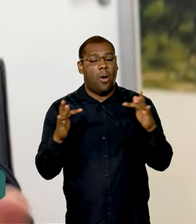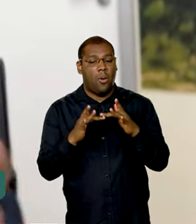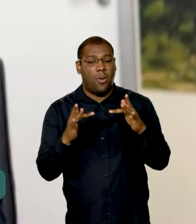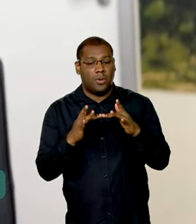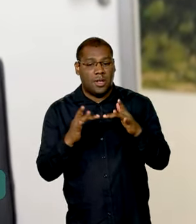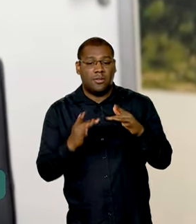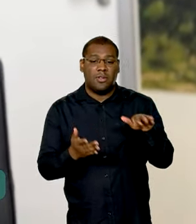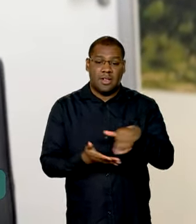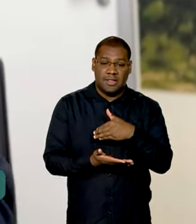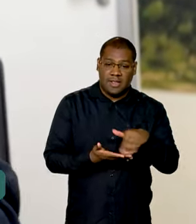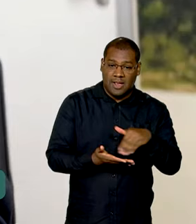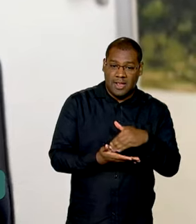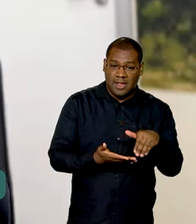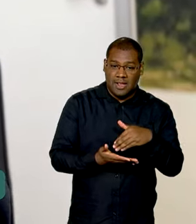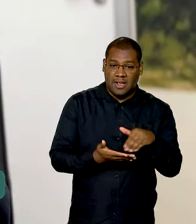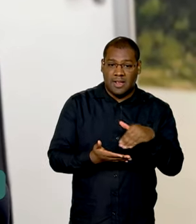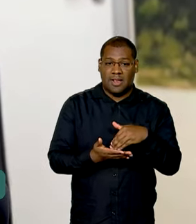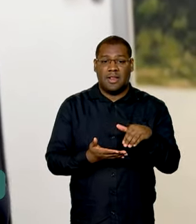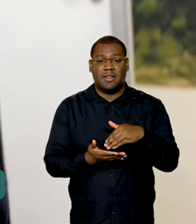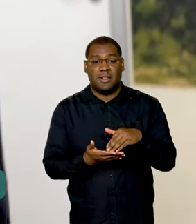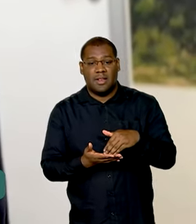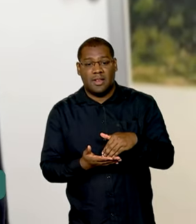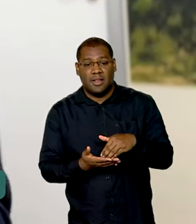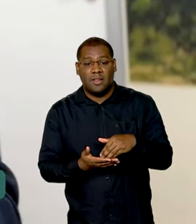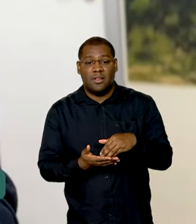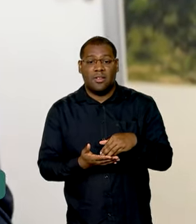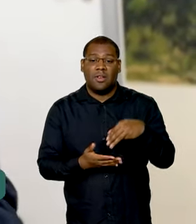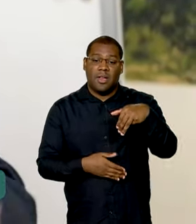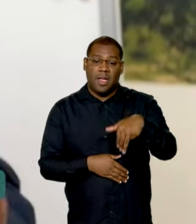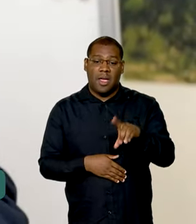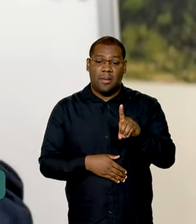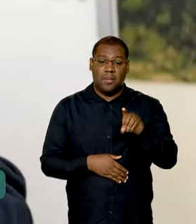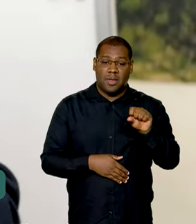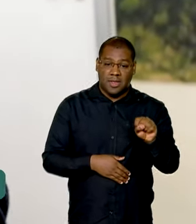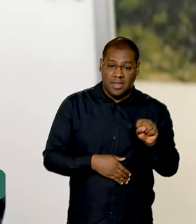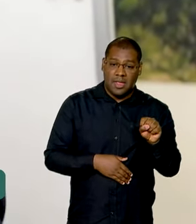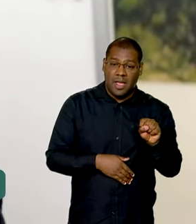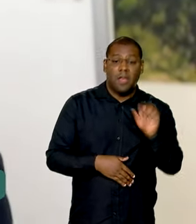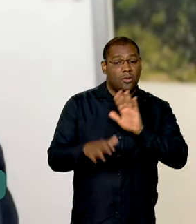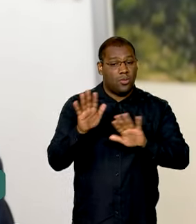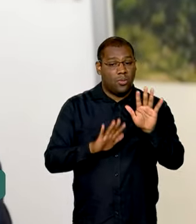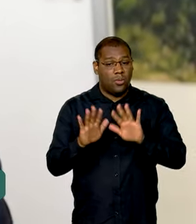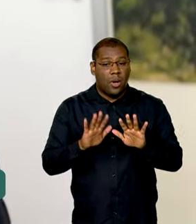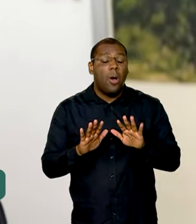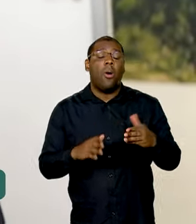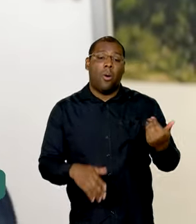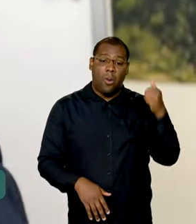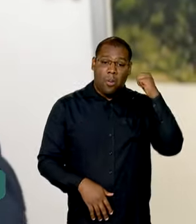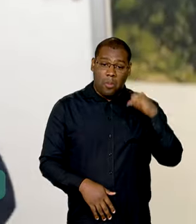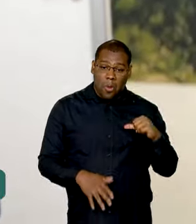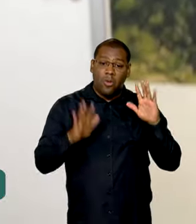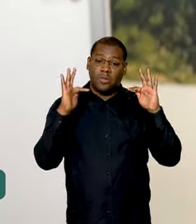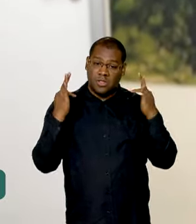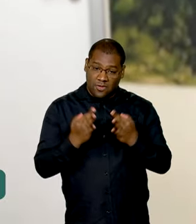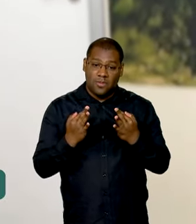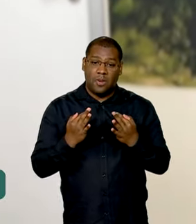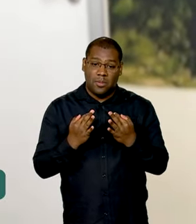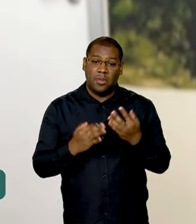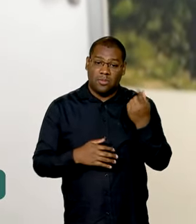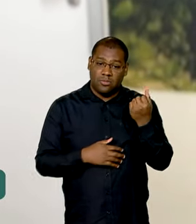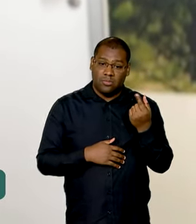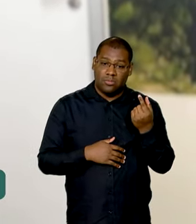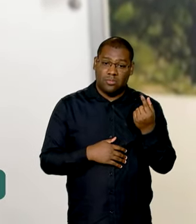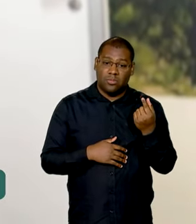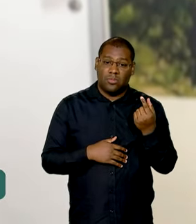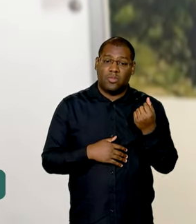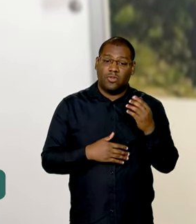não acumular com o MDS. Aqui, o Bolsa Família. Também é possível requerer a